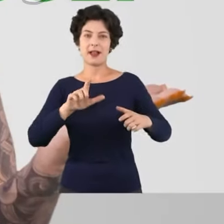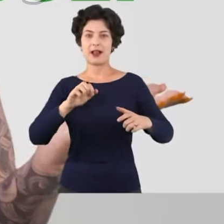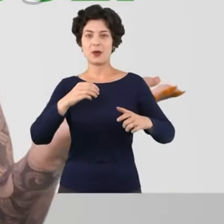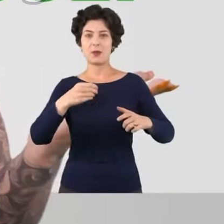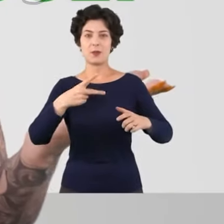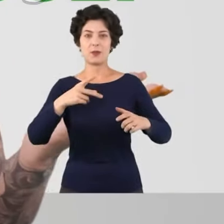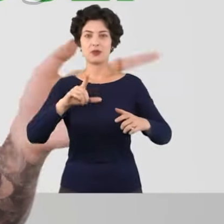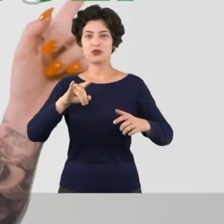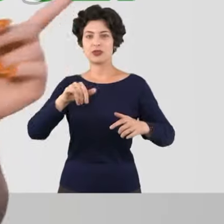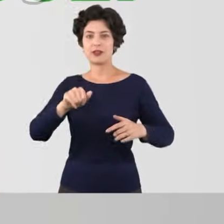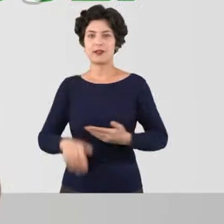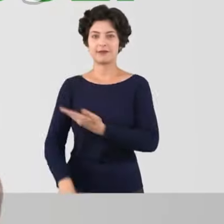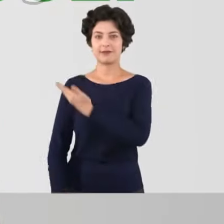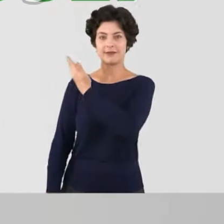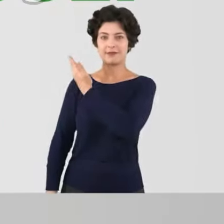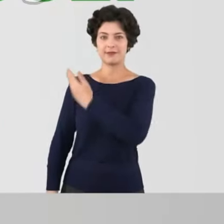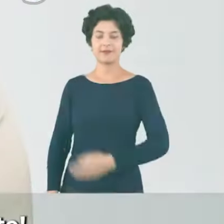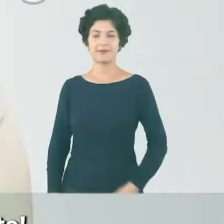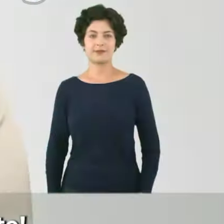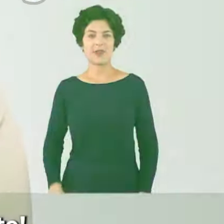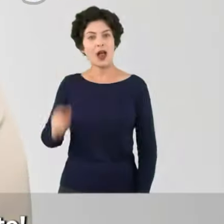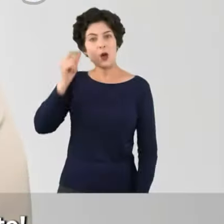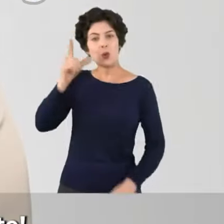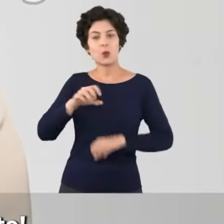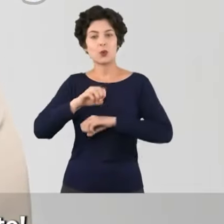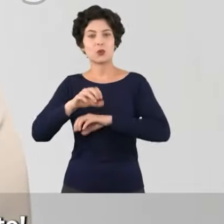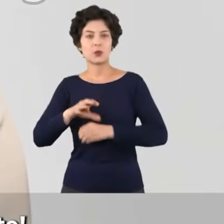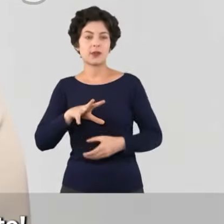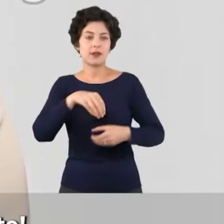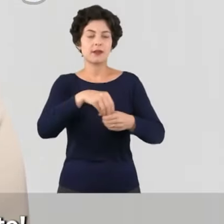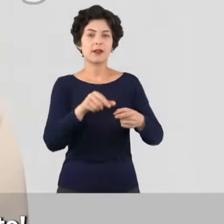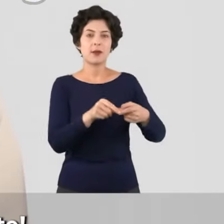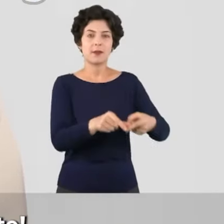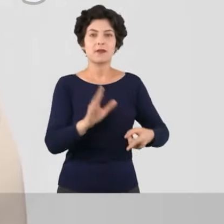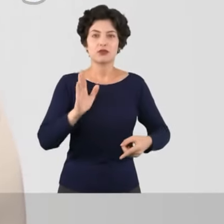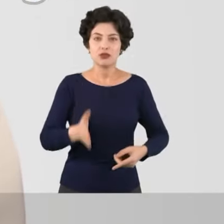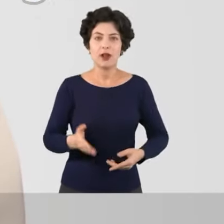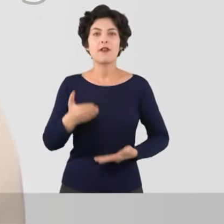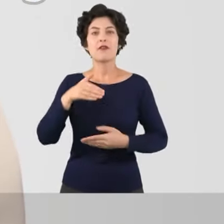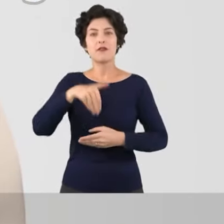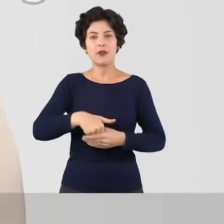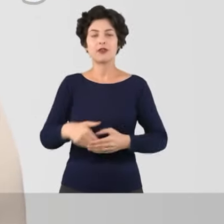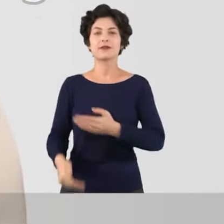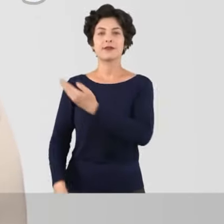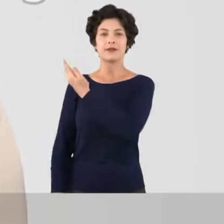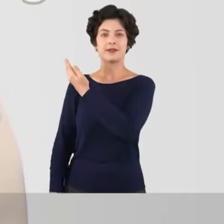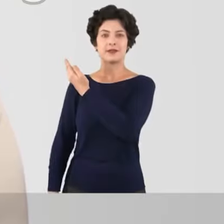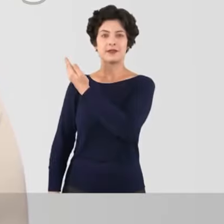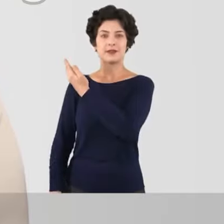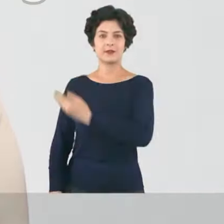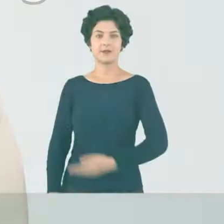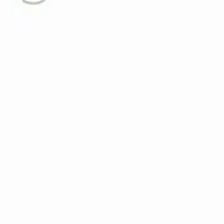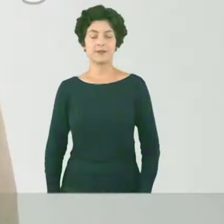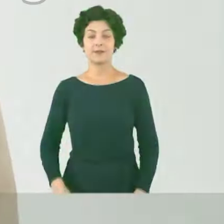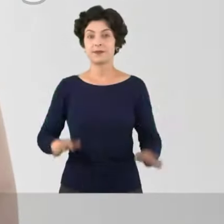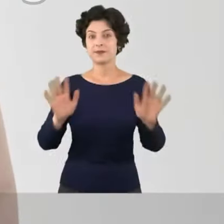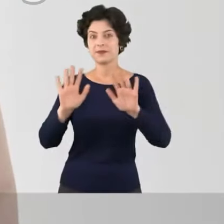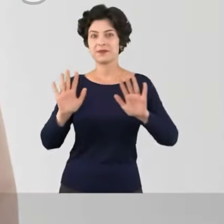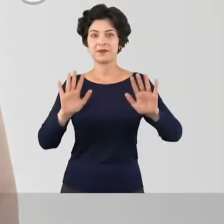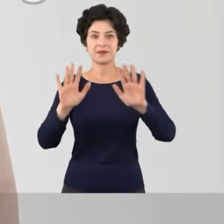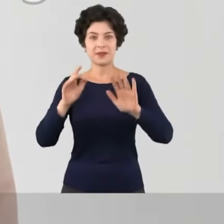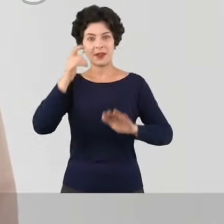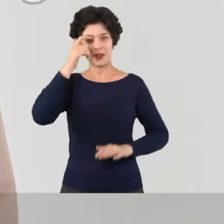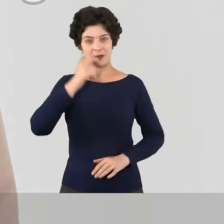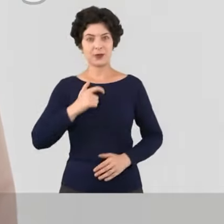Leopoldina. Marcela Simões, 15, 0, 27. A cultura e educação na periferia já. Vote Carol do Penteado, 15, 1, 2, 5. Olá,